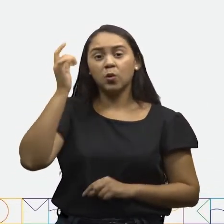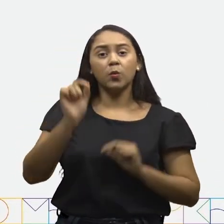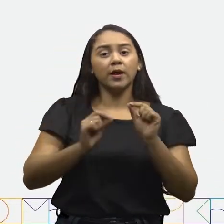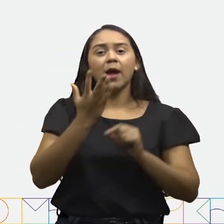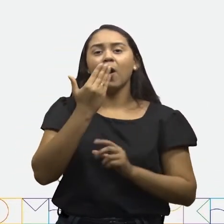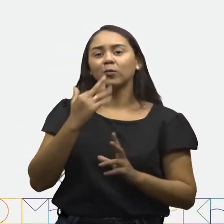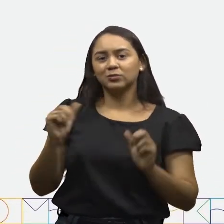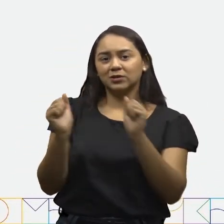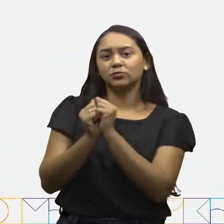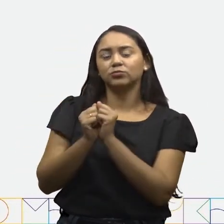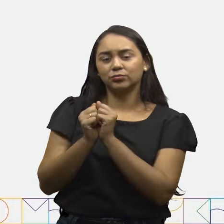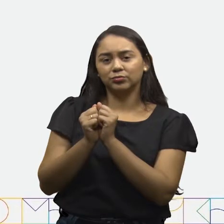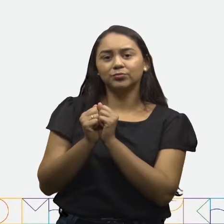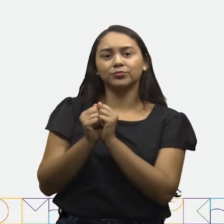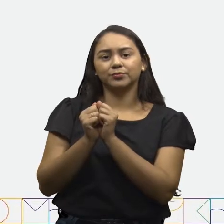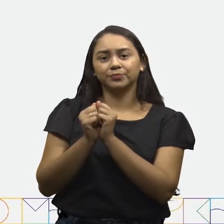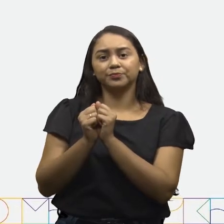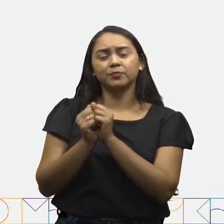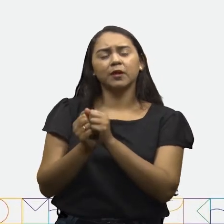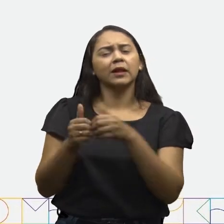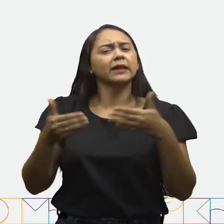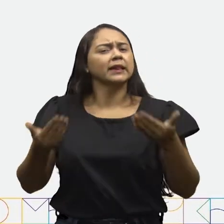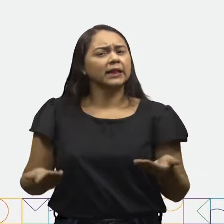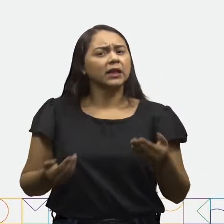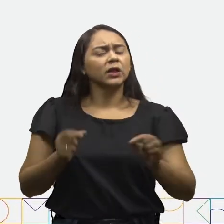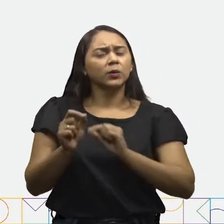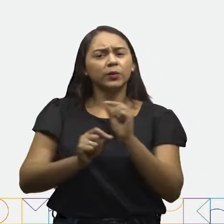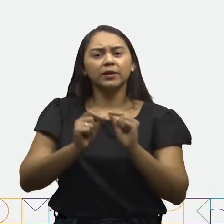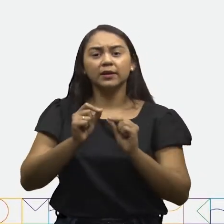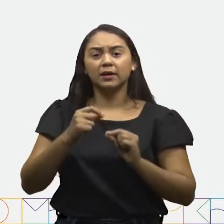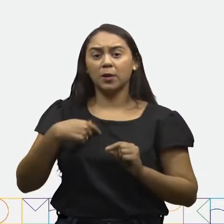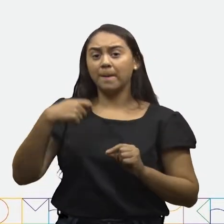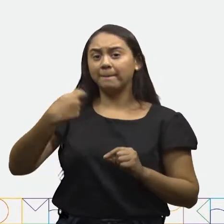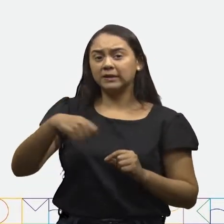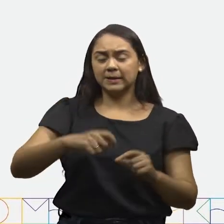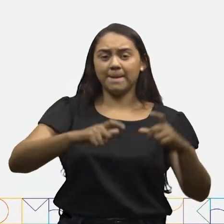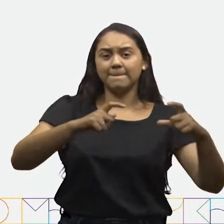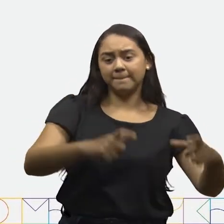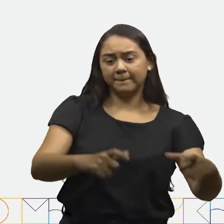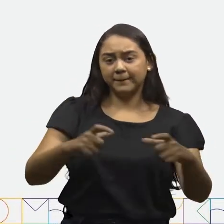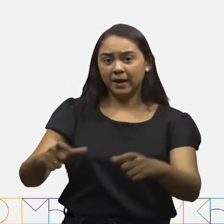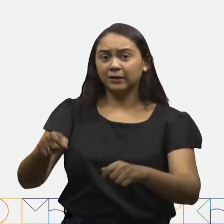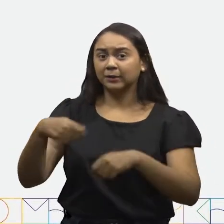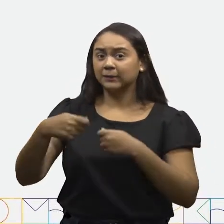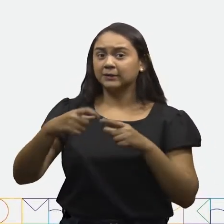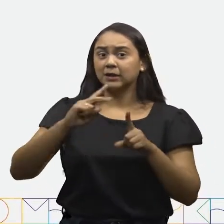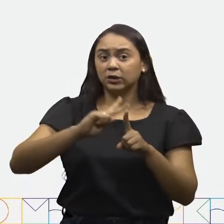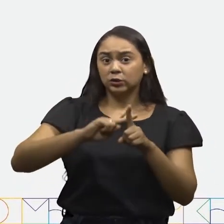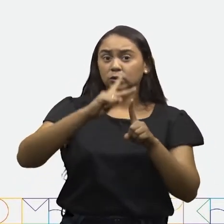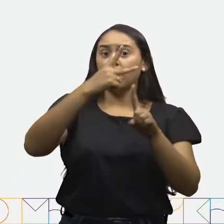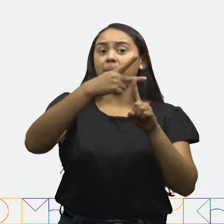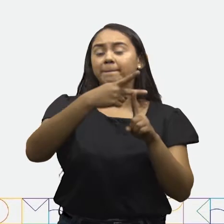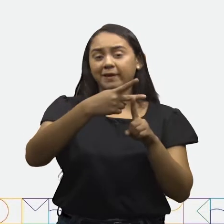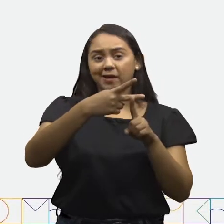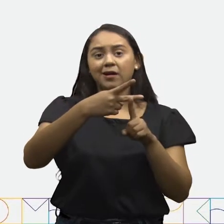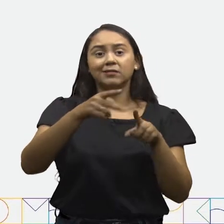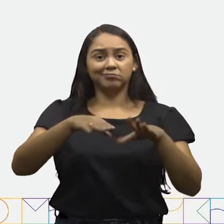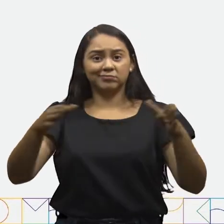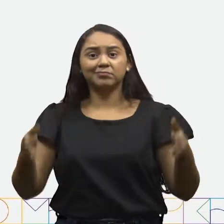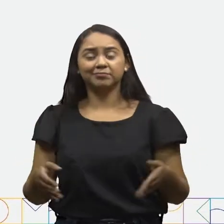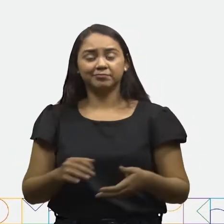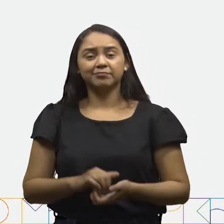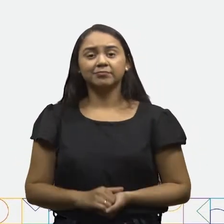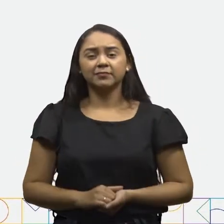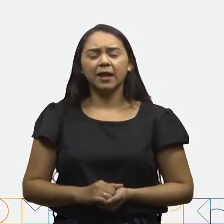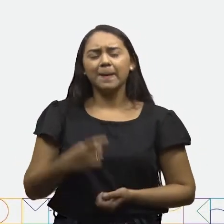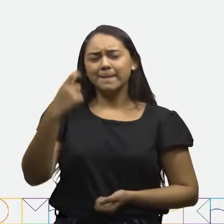almoçar conosco. Portanto, eu tenho que dobrar a quantidade de pratos